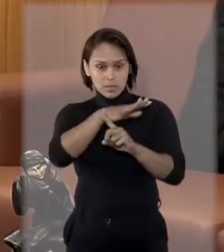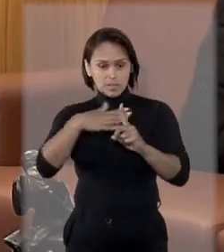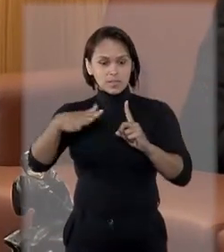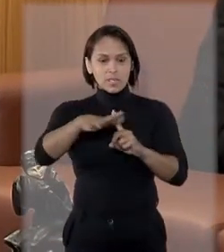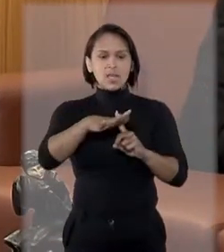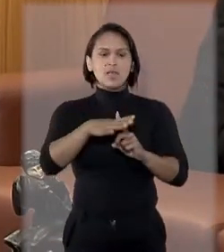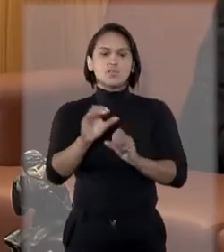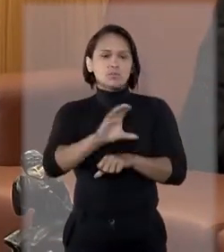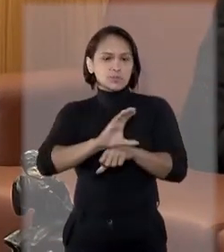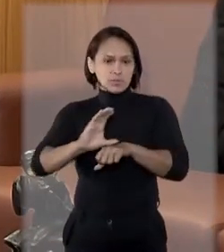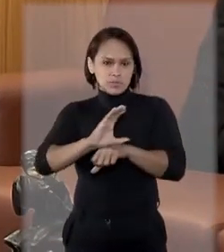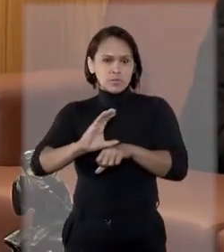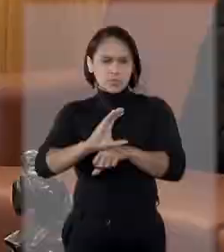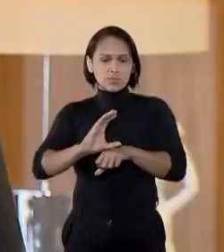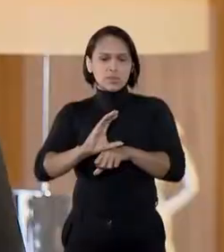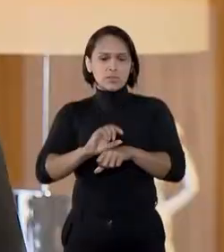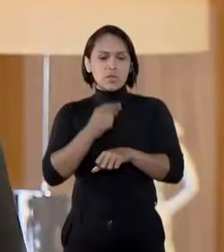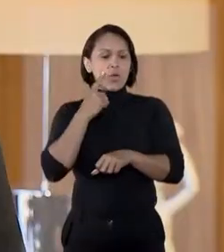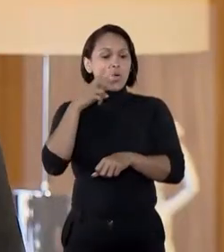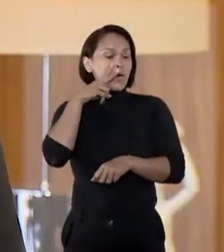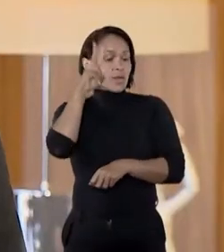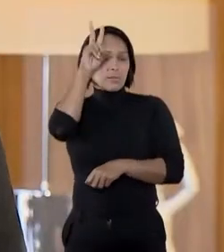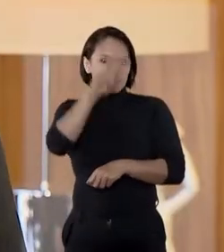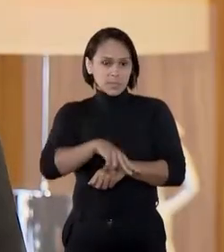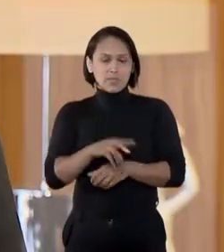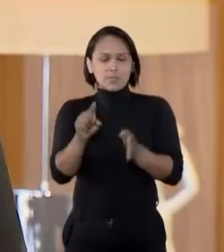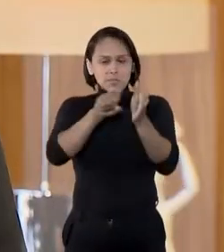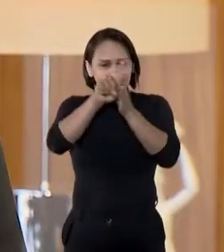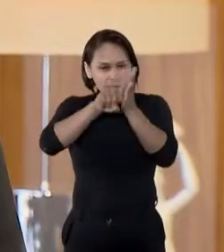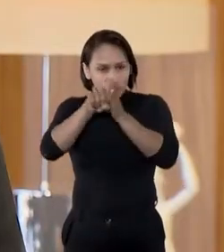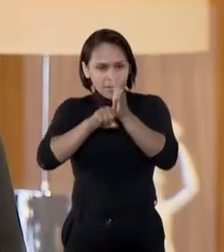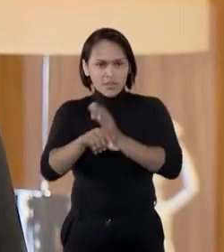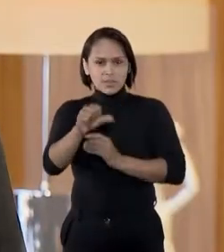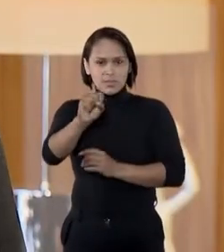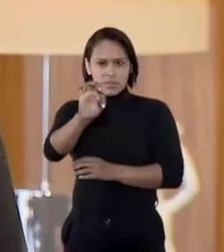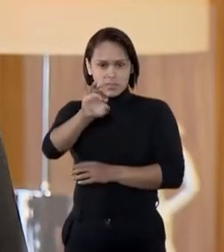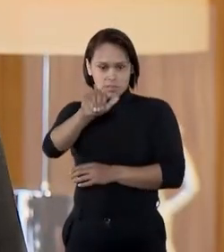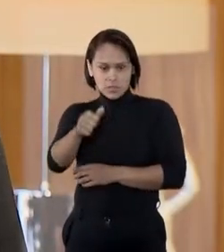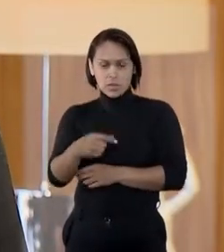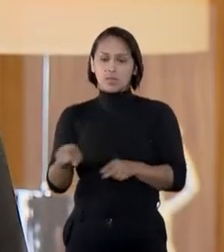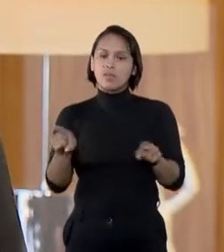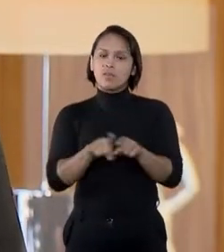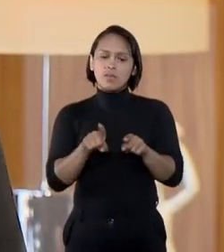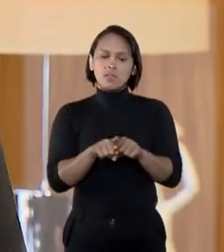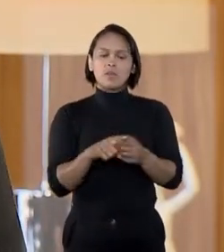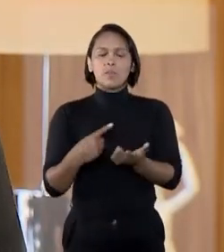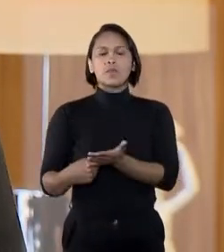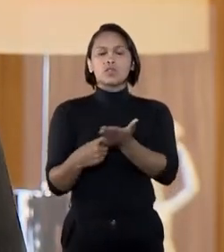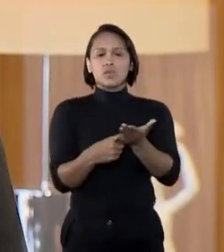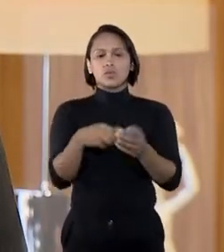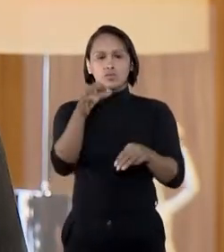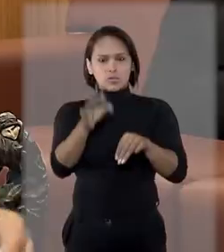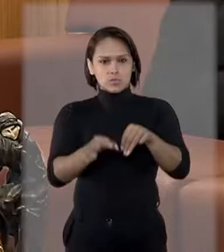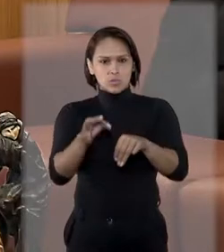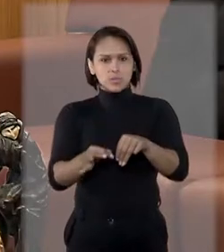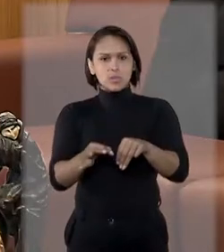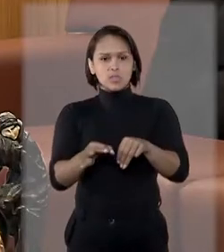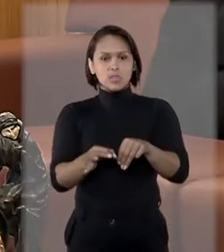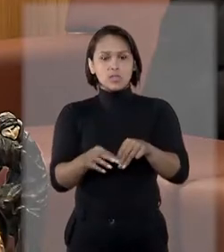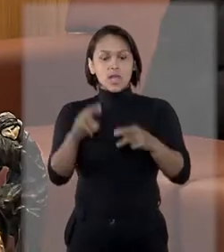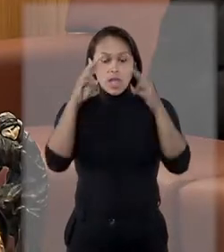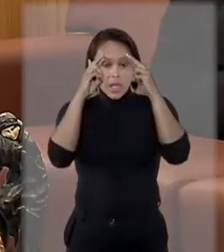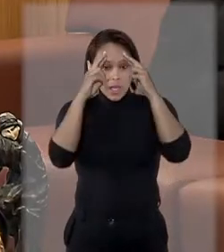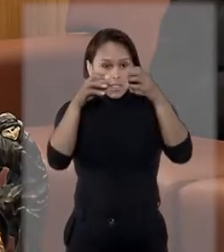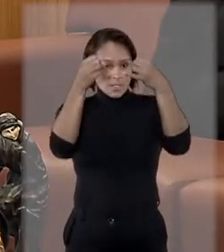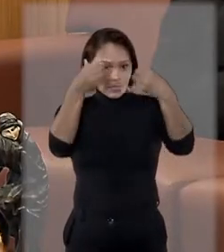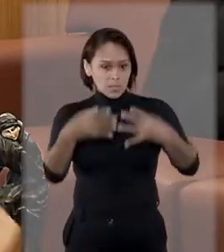no âmbito constitucional, o que inviabiliza a análise por parte do STJ. Além disso, de acordo com o ministro, a questão